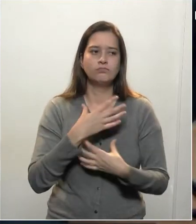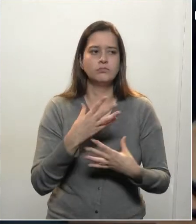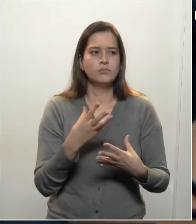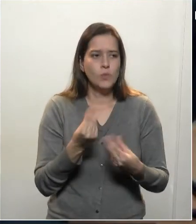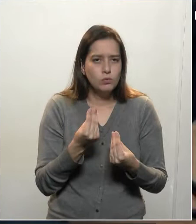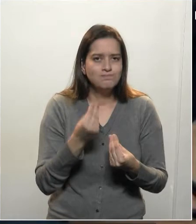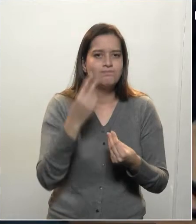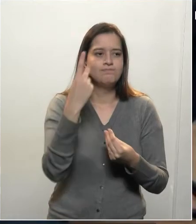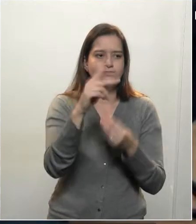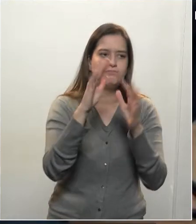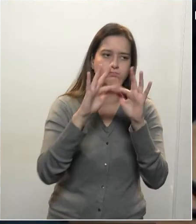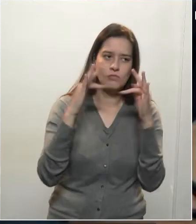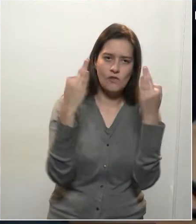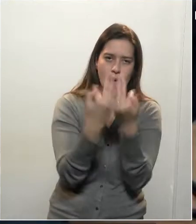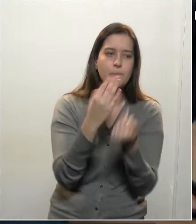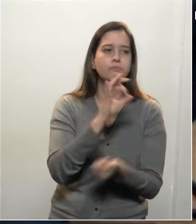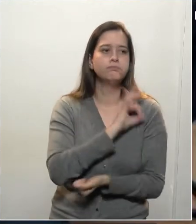foi,